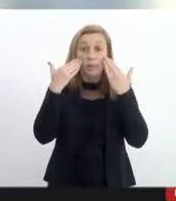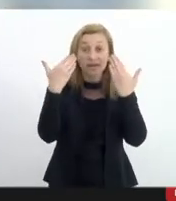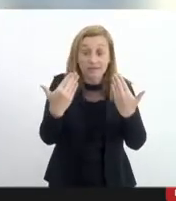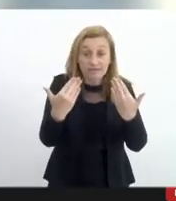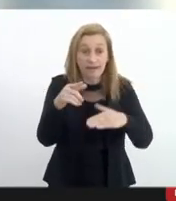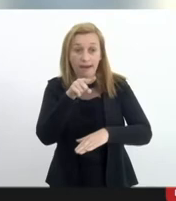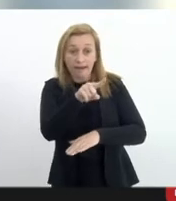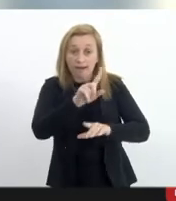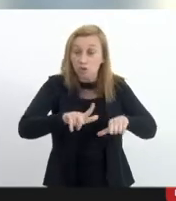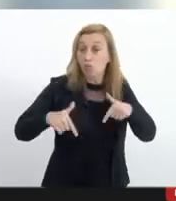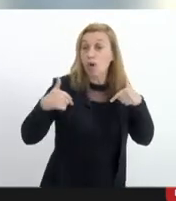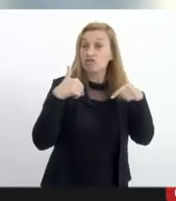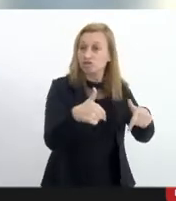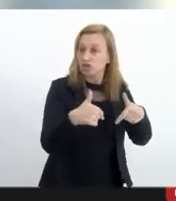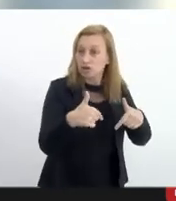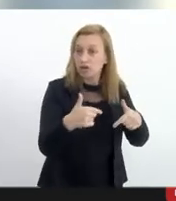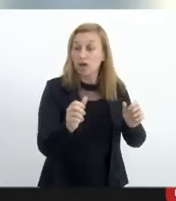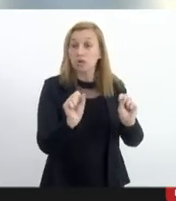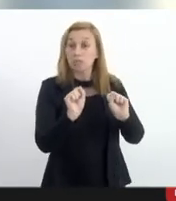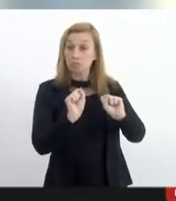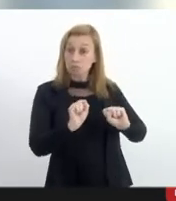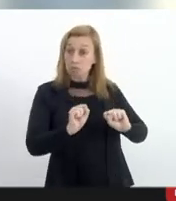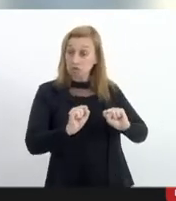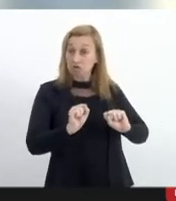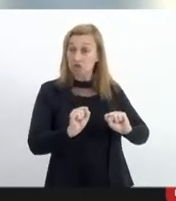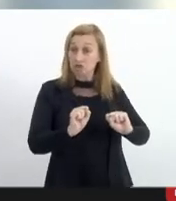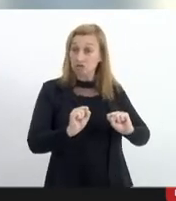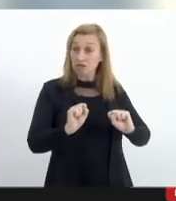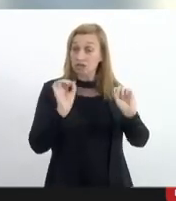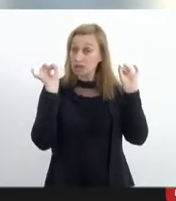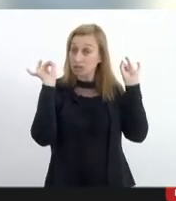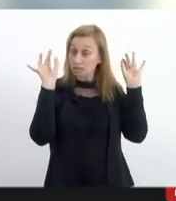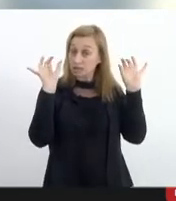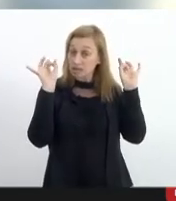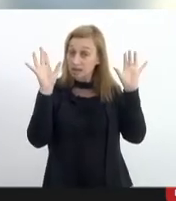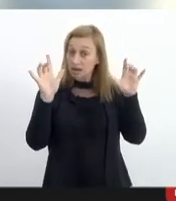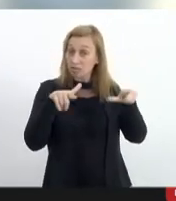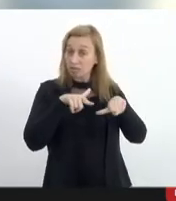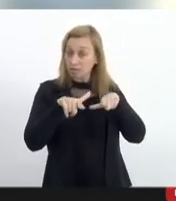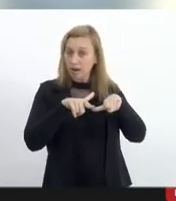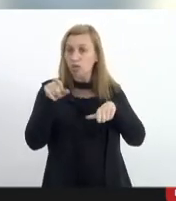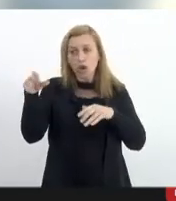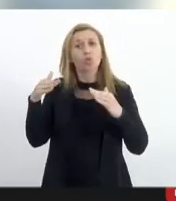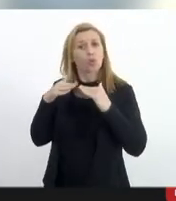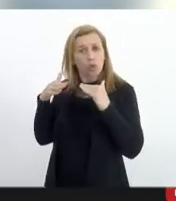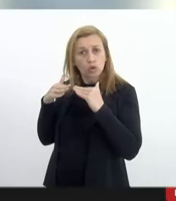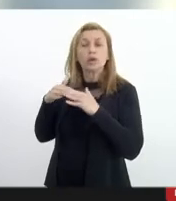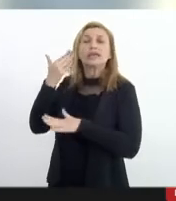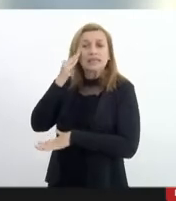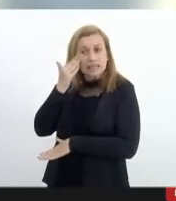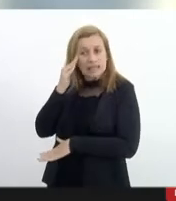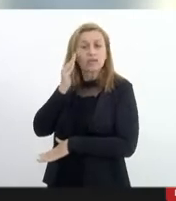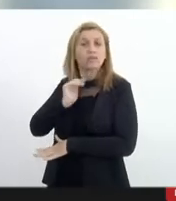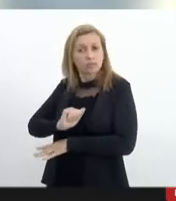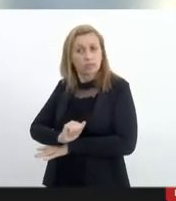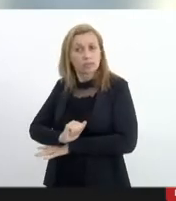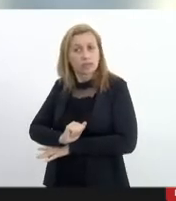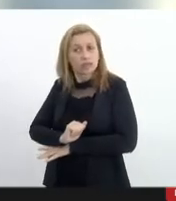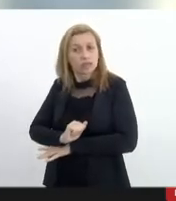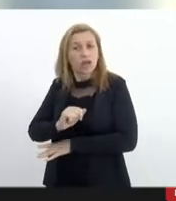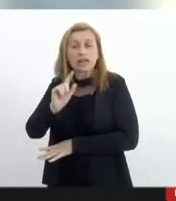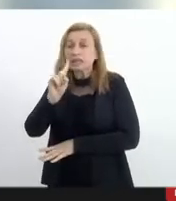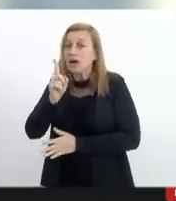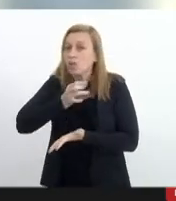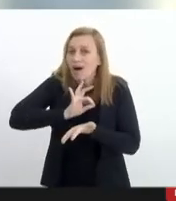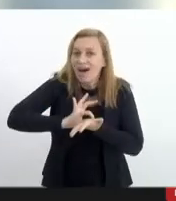relação a possíveis excepcionalidades ele concordou e entendeu por bem o não